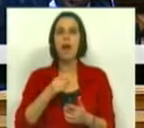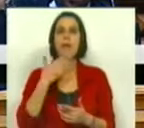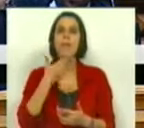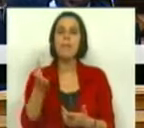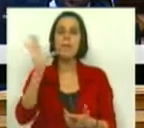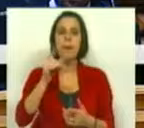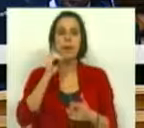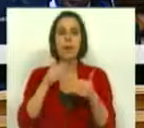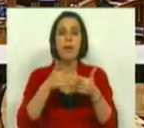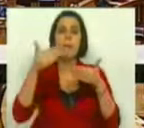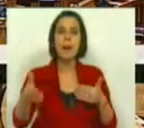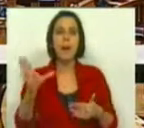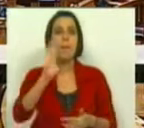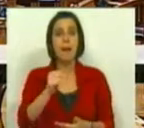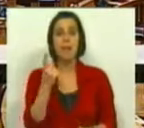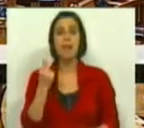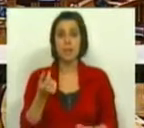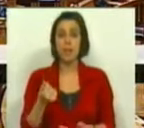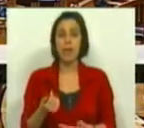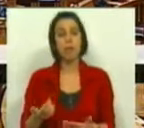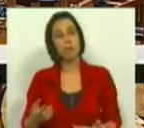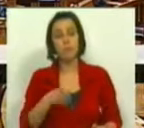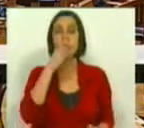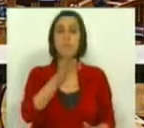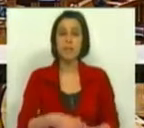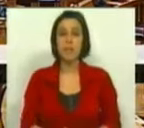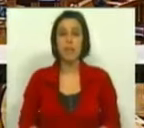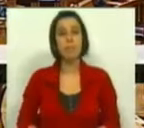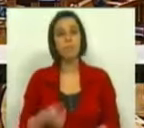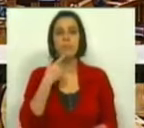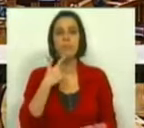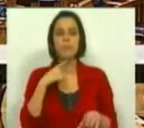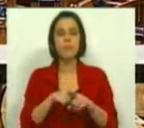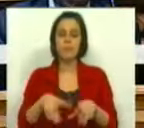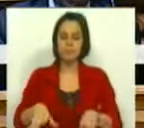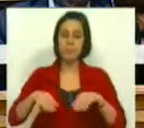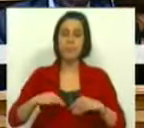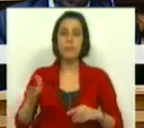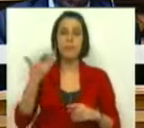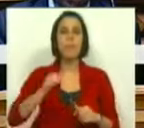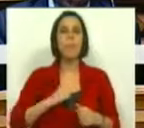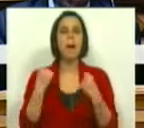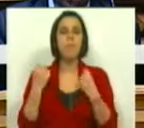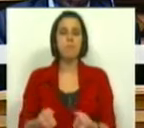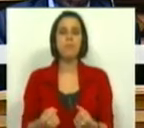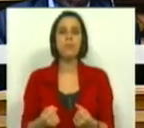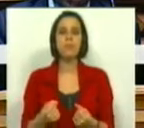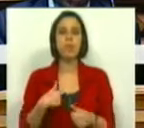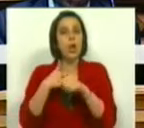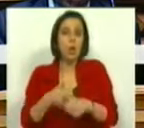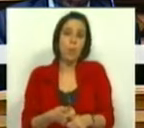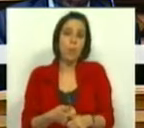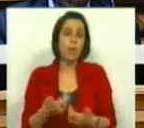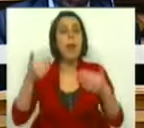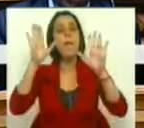já pedir mais prazo e mais dinheiro, que dizer isso significa assumir em primeiro lugar a nossa incapacidade de